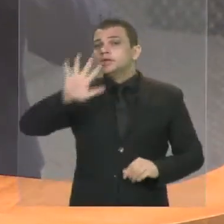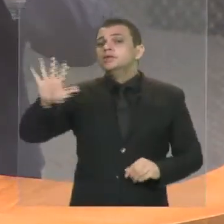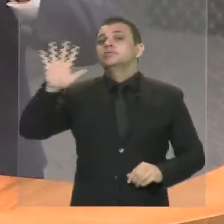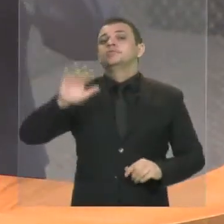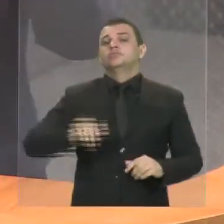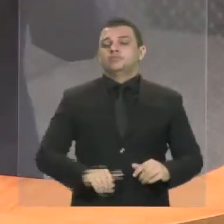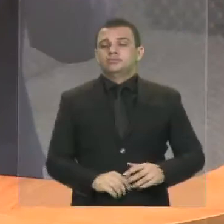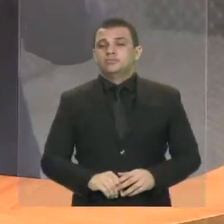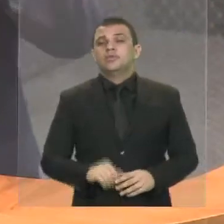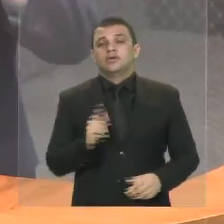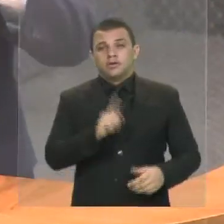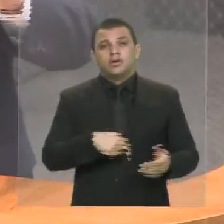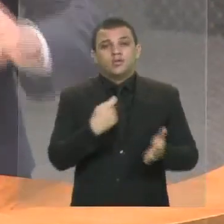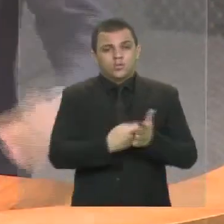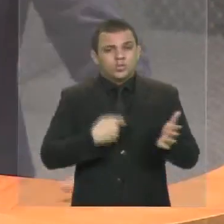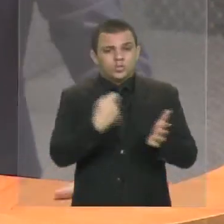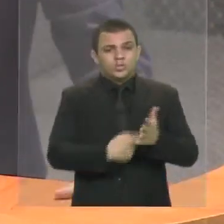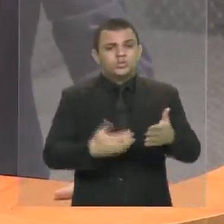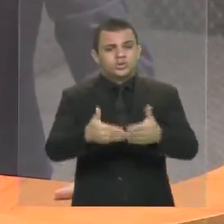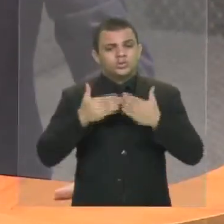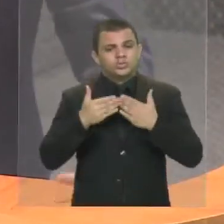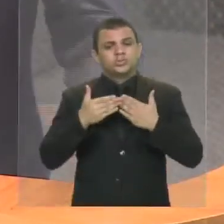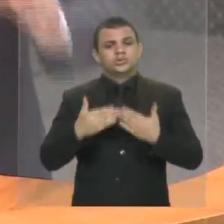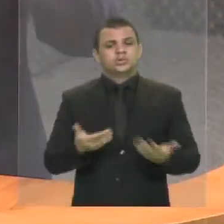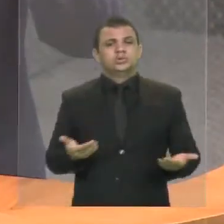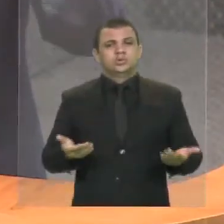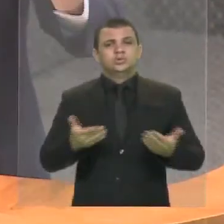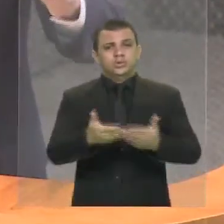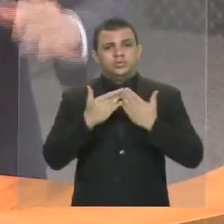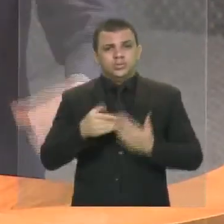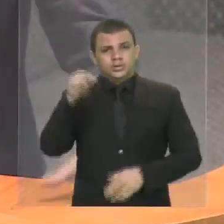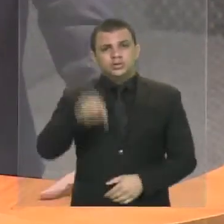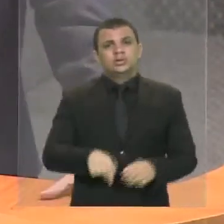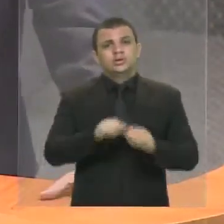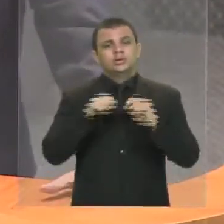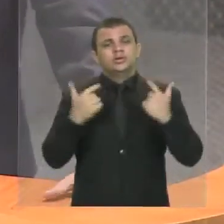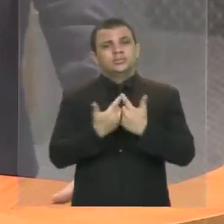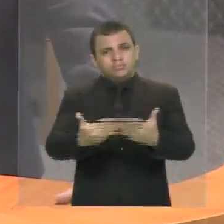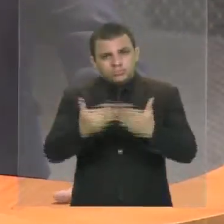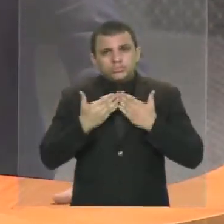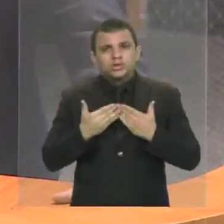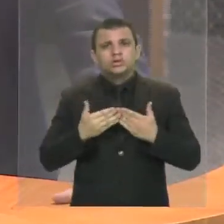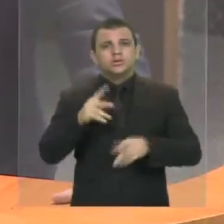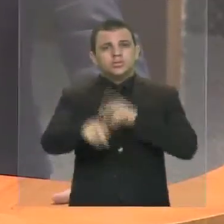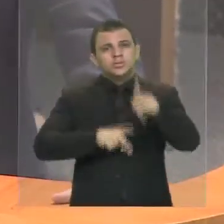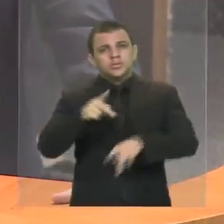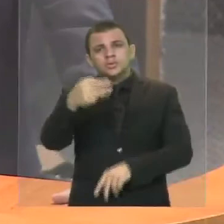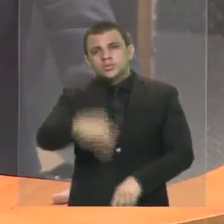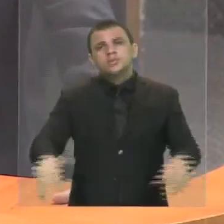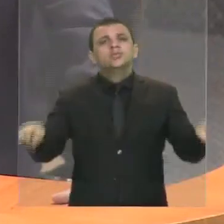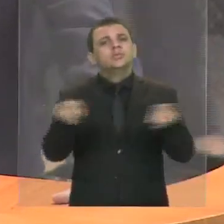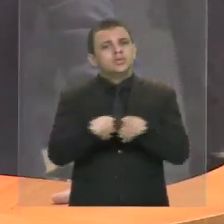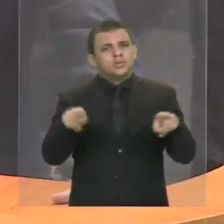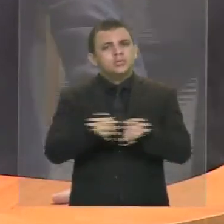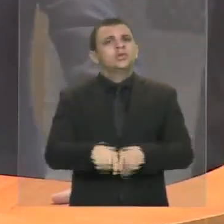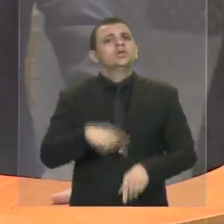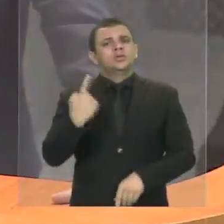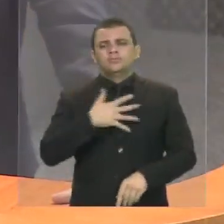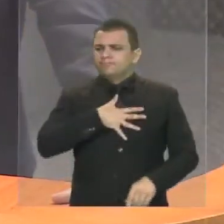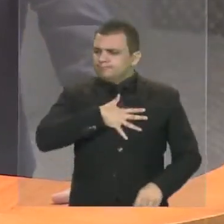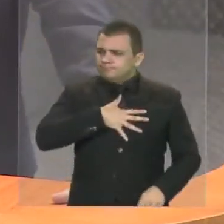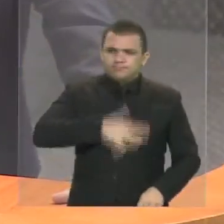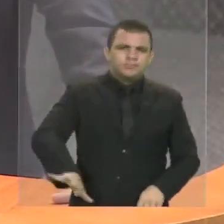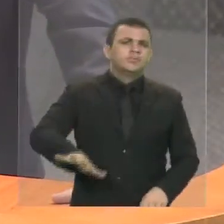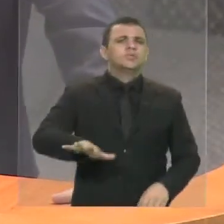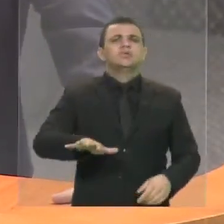é uma luta que eu conclamo, conclamo esta casa e o povo maranhense, para repudiar, para